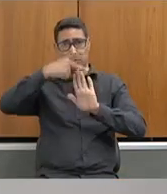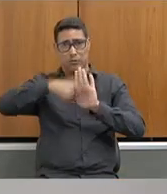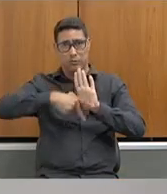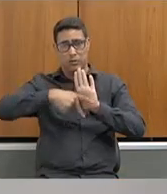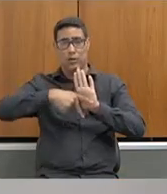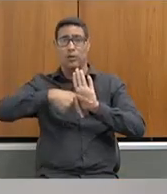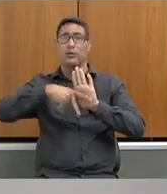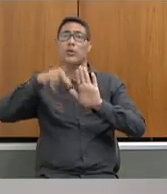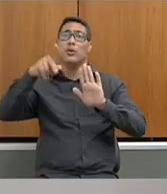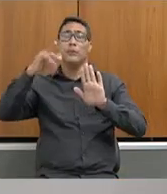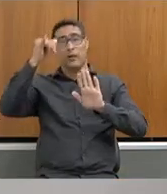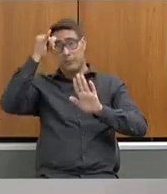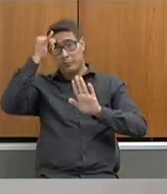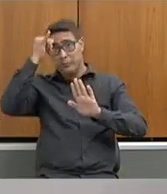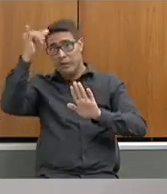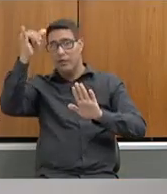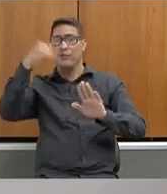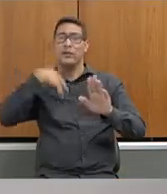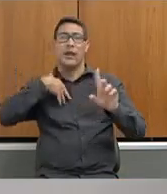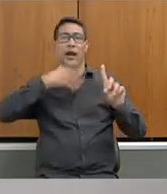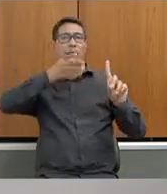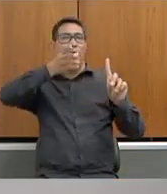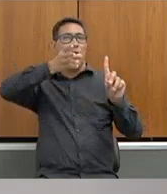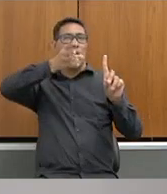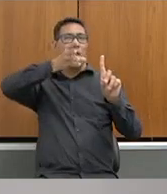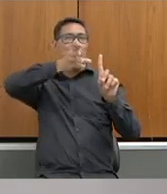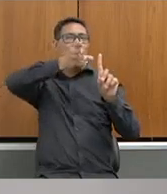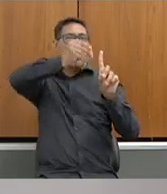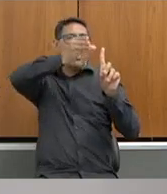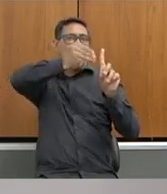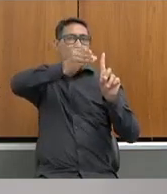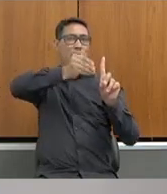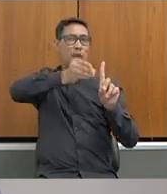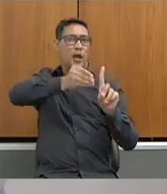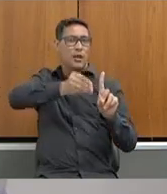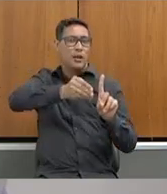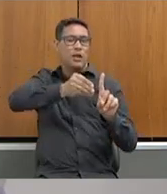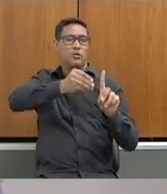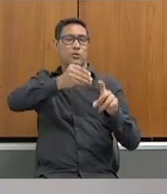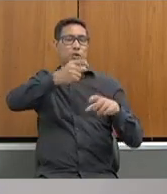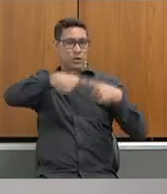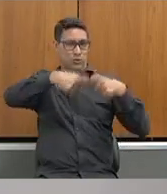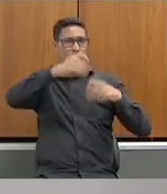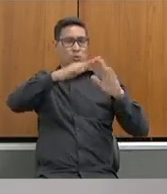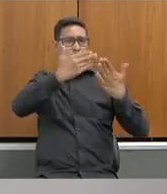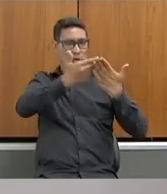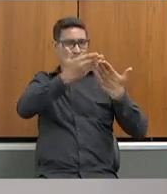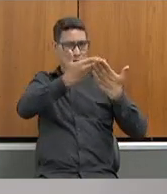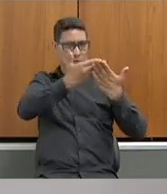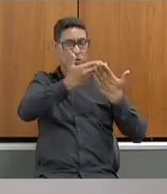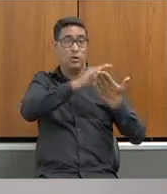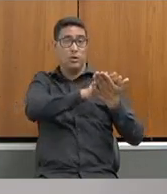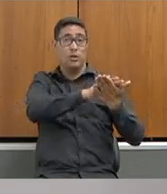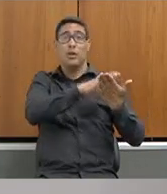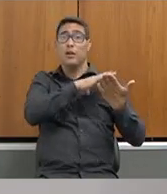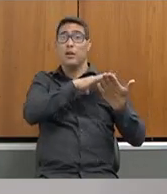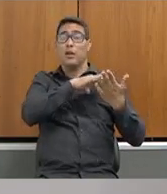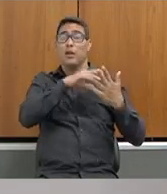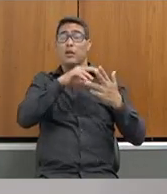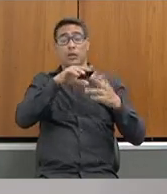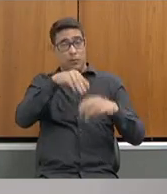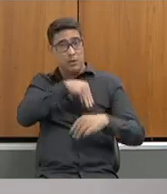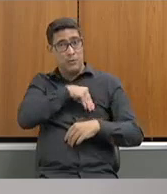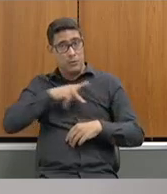ao assédio sexual nas escolas de Minas Gerais. Em conjunto com a Controladoria Geral do Estado, apoiado pelo Ministério